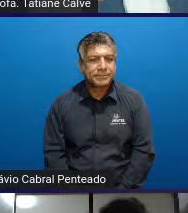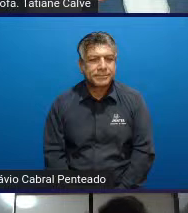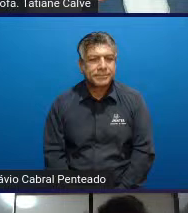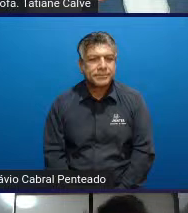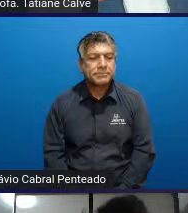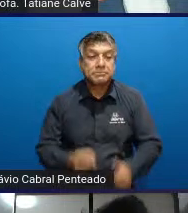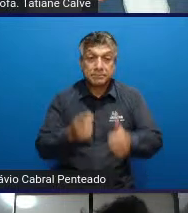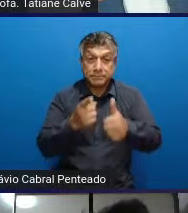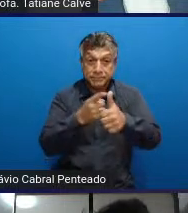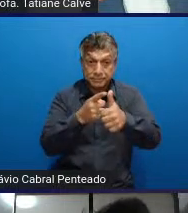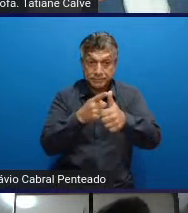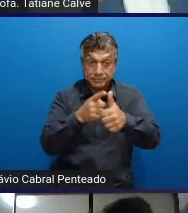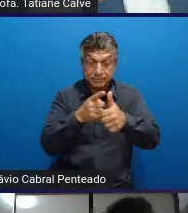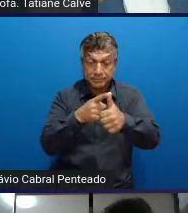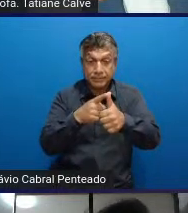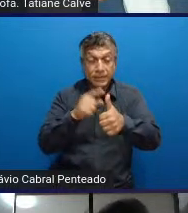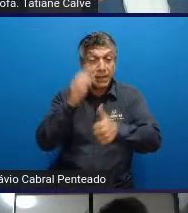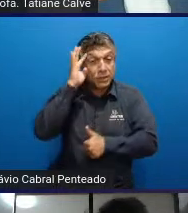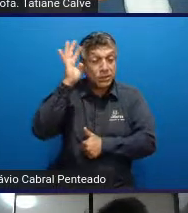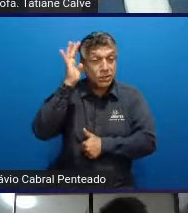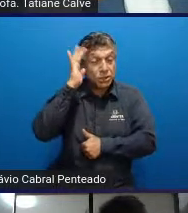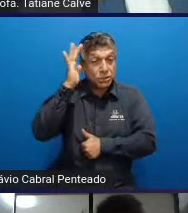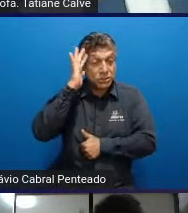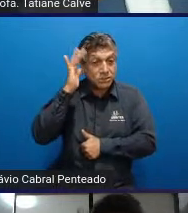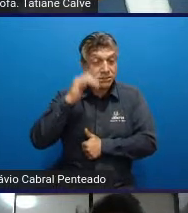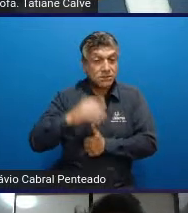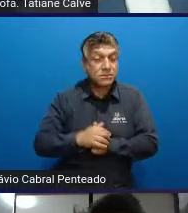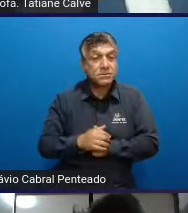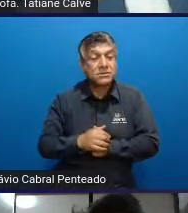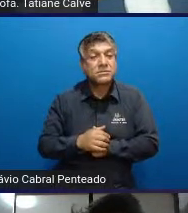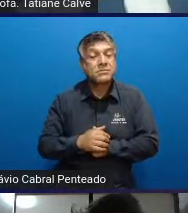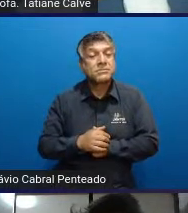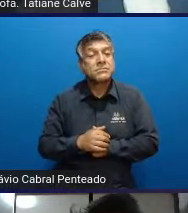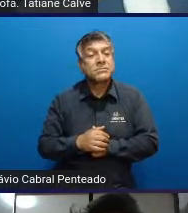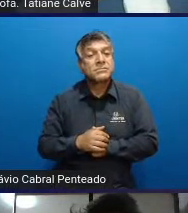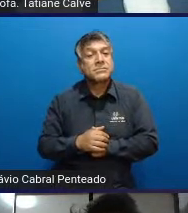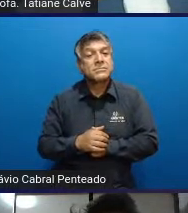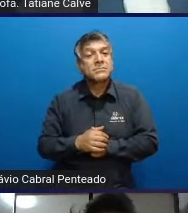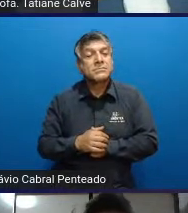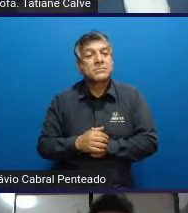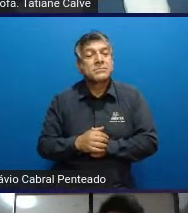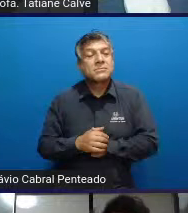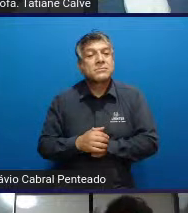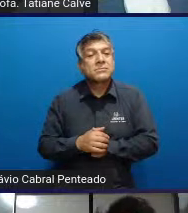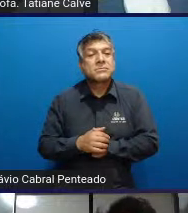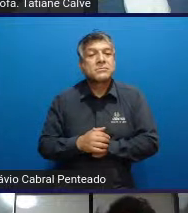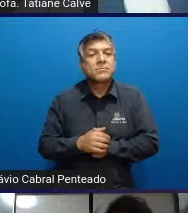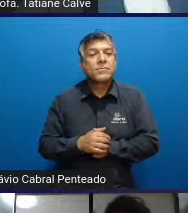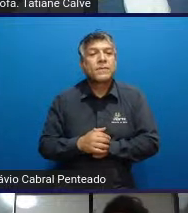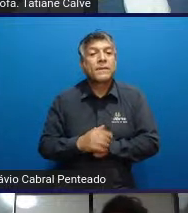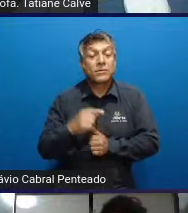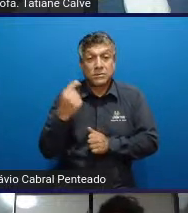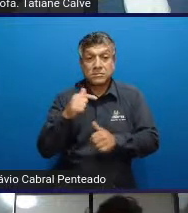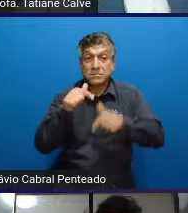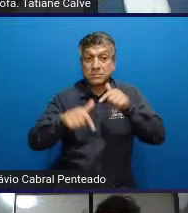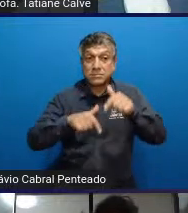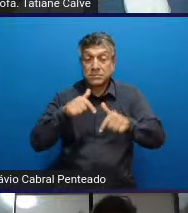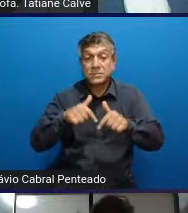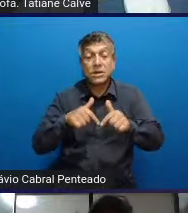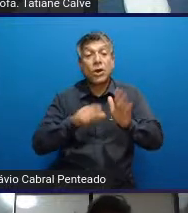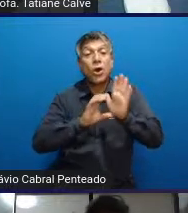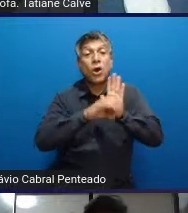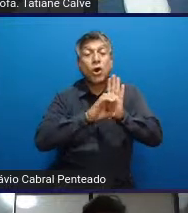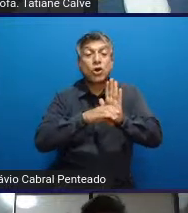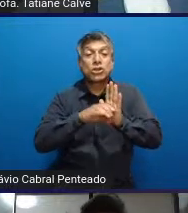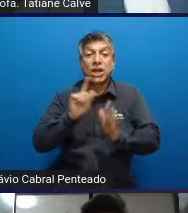Iniciando aqui a discussão teórica que a gente desenvolve ao longo do artigo, a gente trabalha com o conceito de gênero